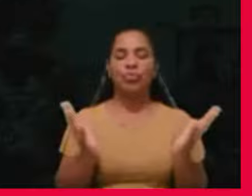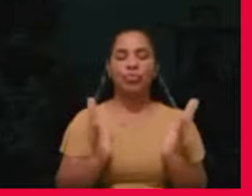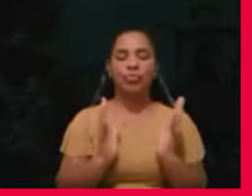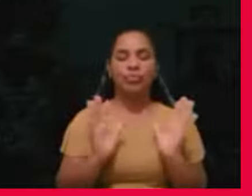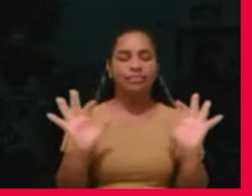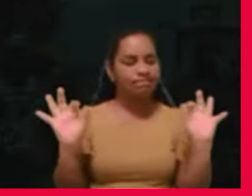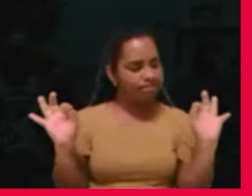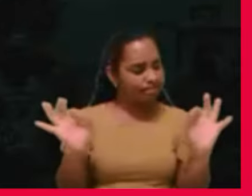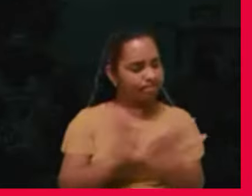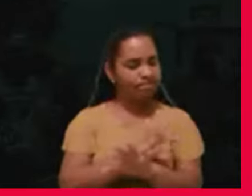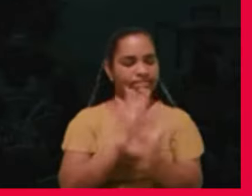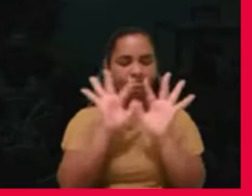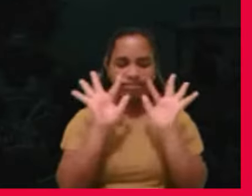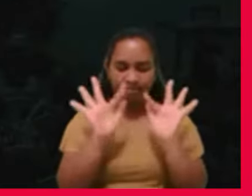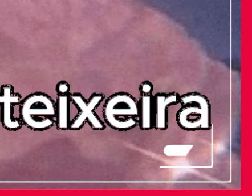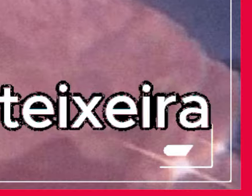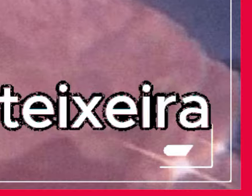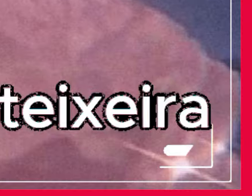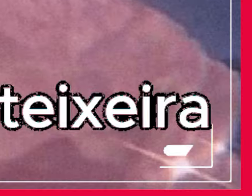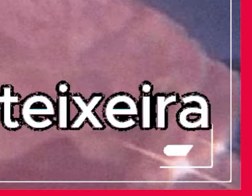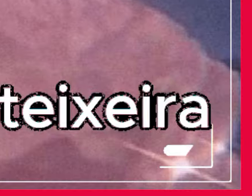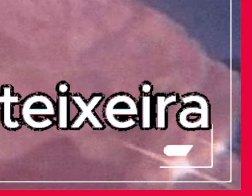a nossa reunião.